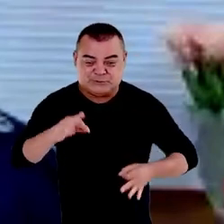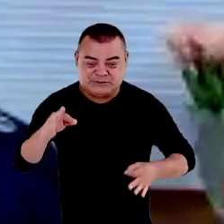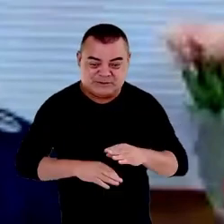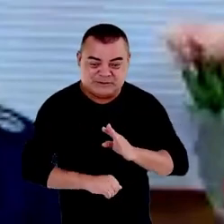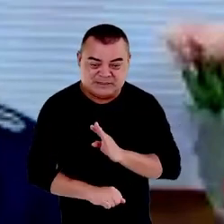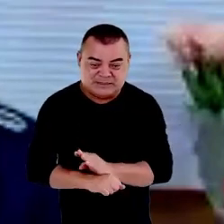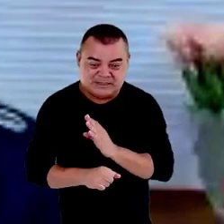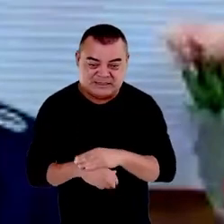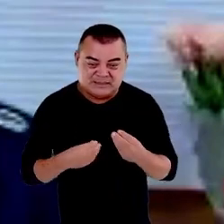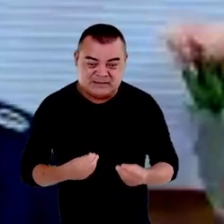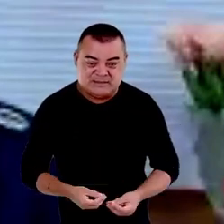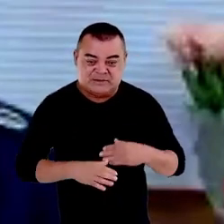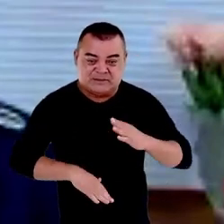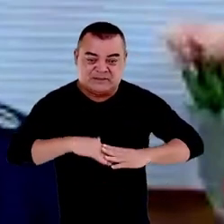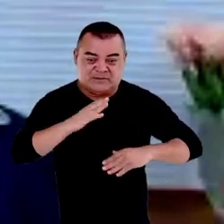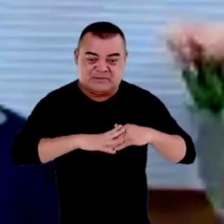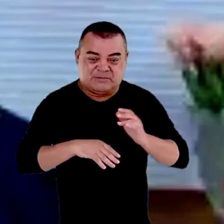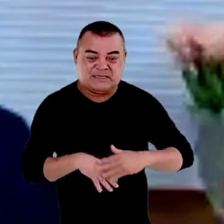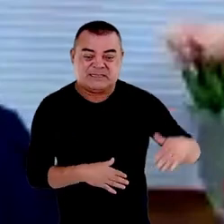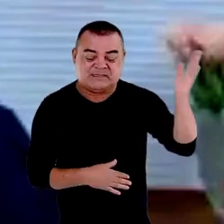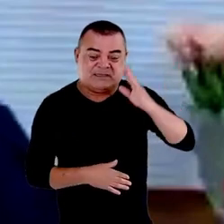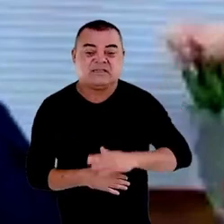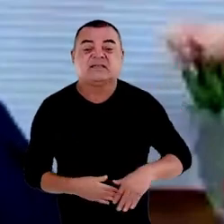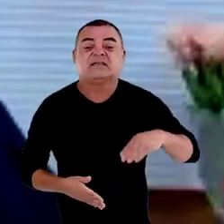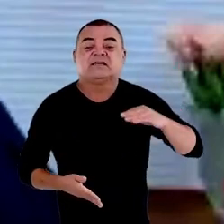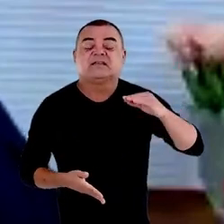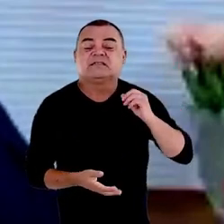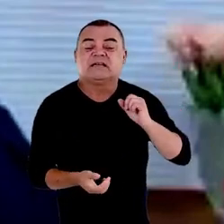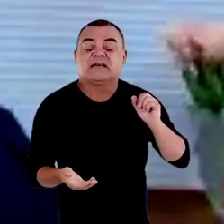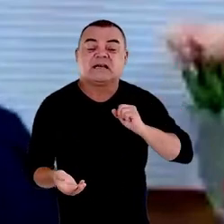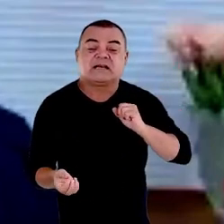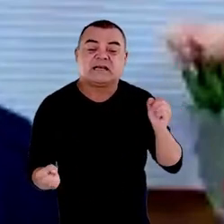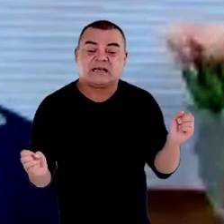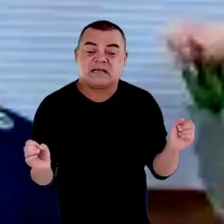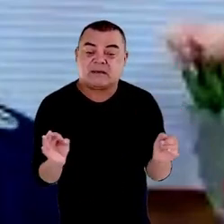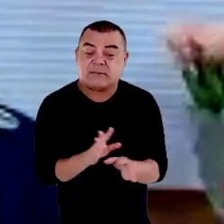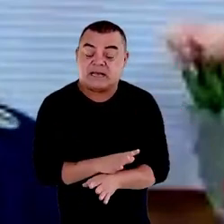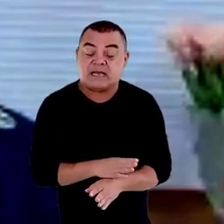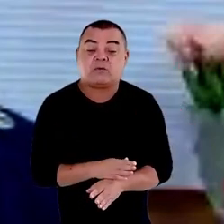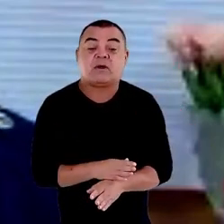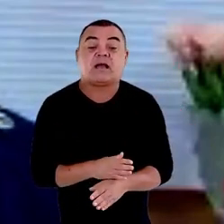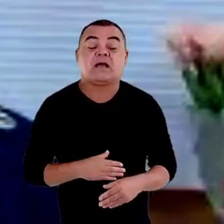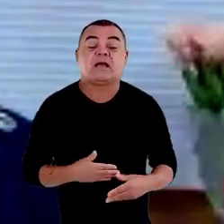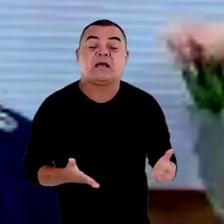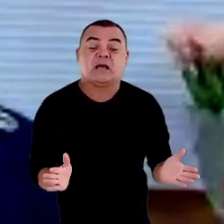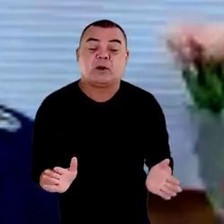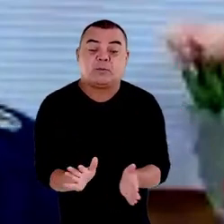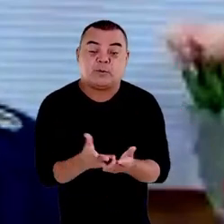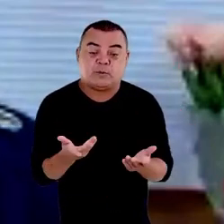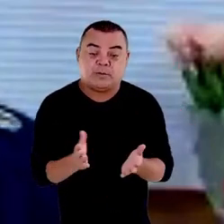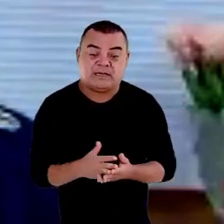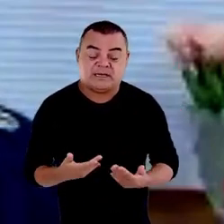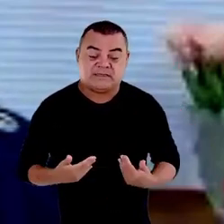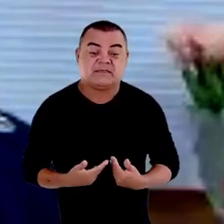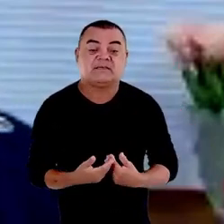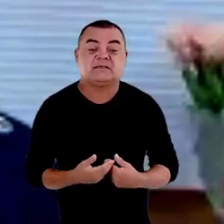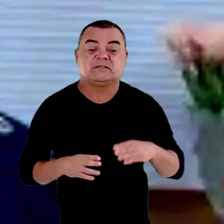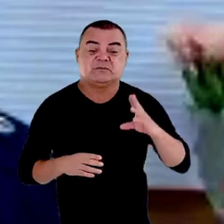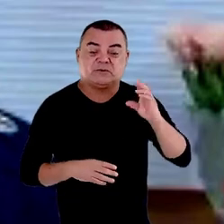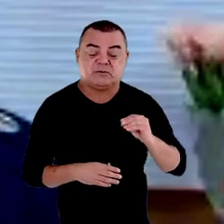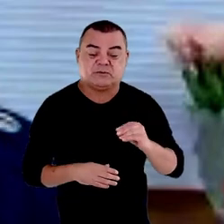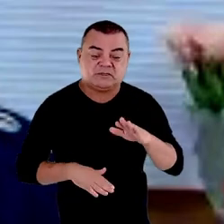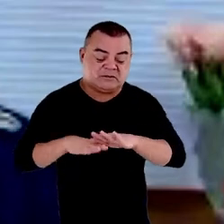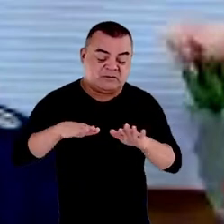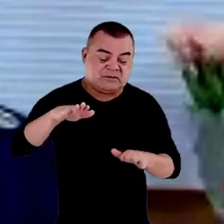um desenvolvimento nacional de erradicar a pobreza e a marginalização e reduzir as desigualdades sociais e